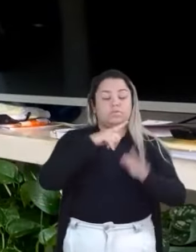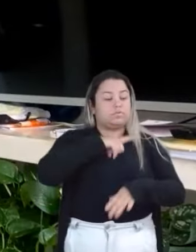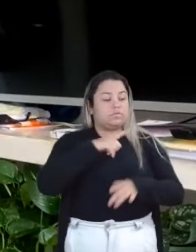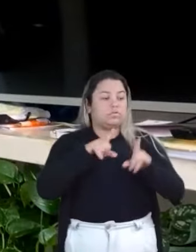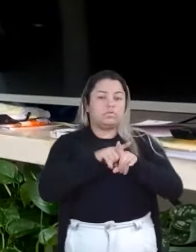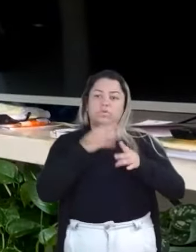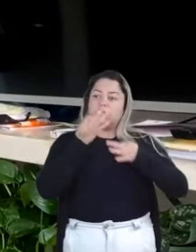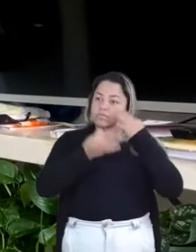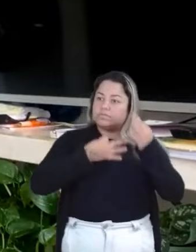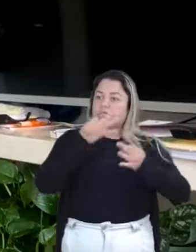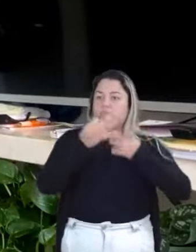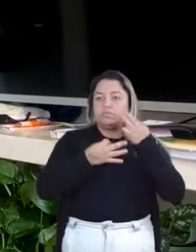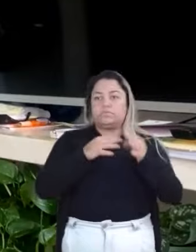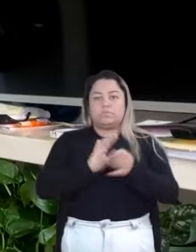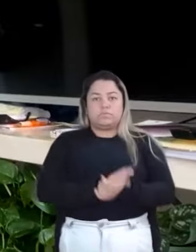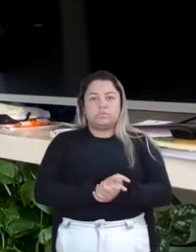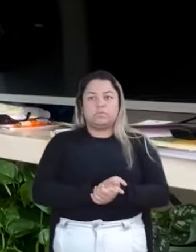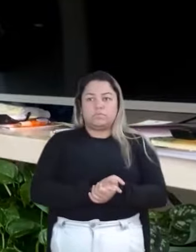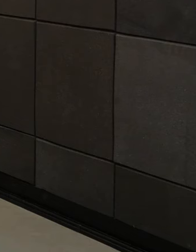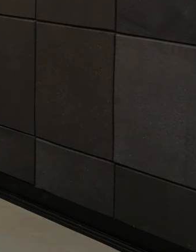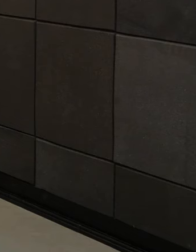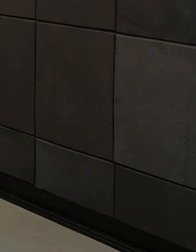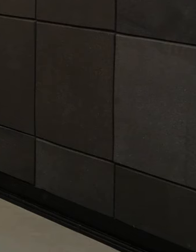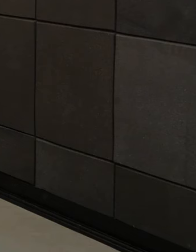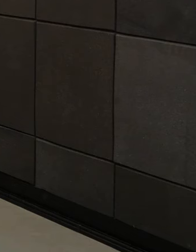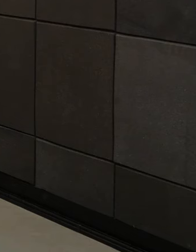sejam direcionados para esse tipo de experiência.